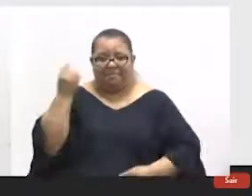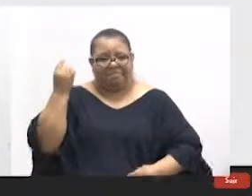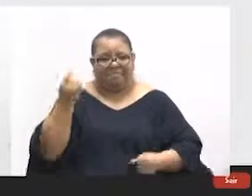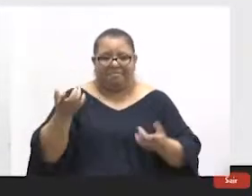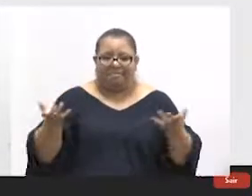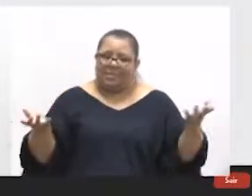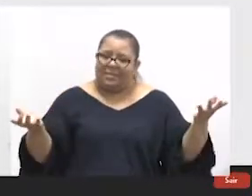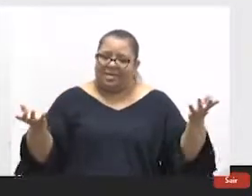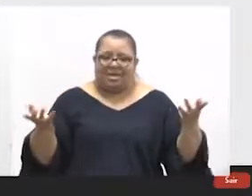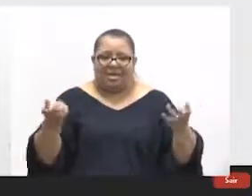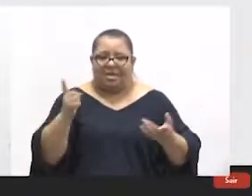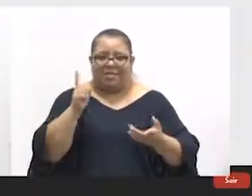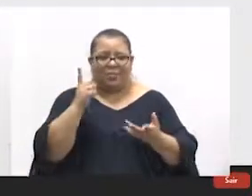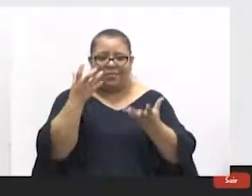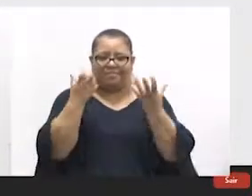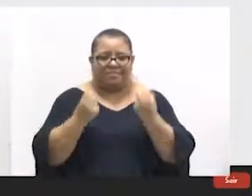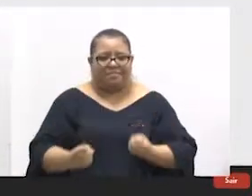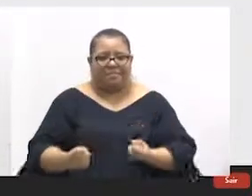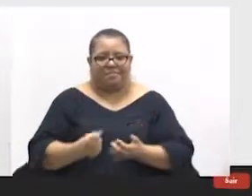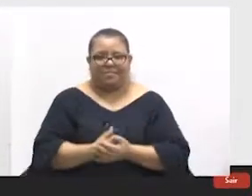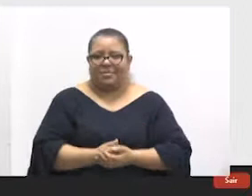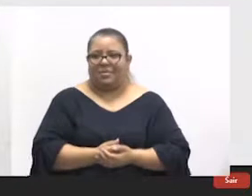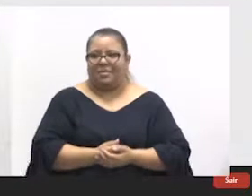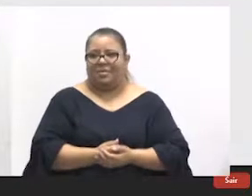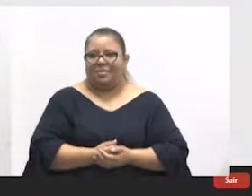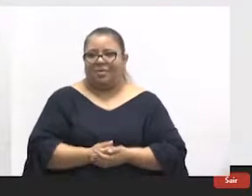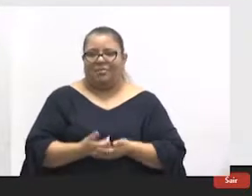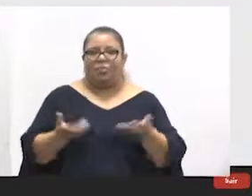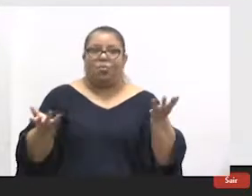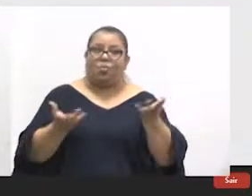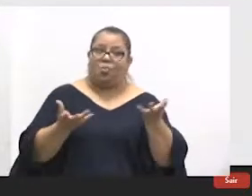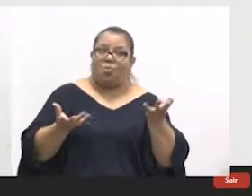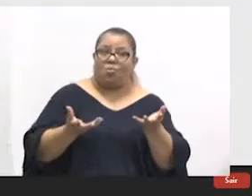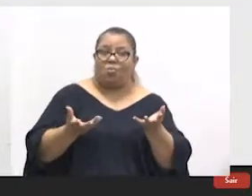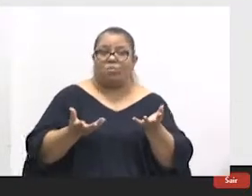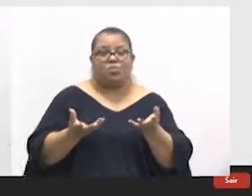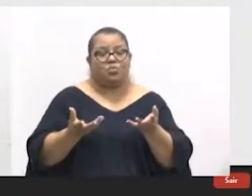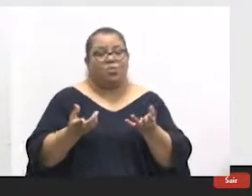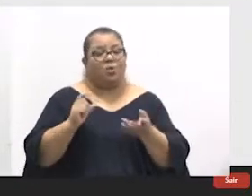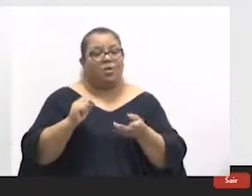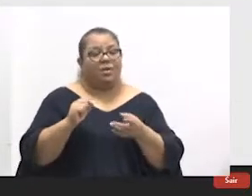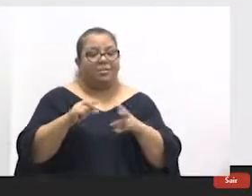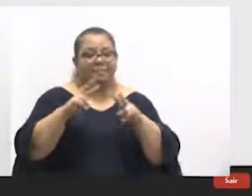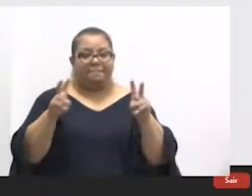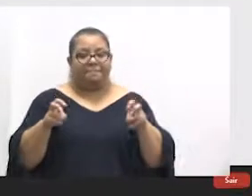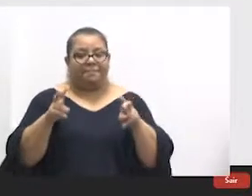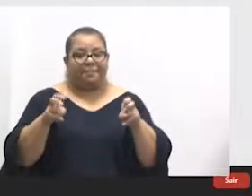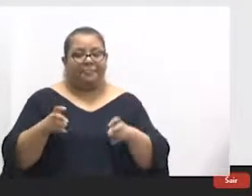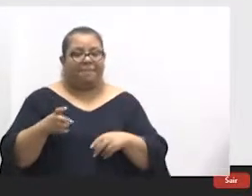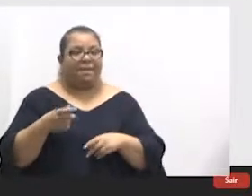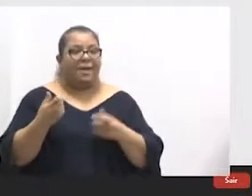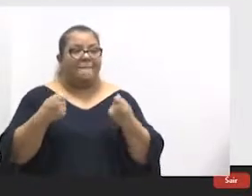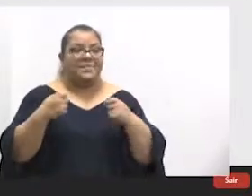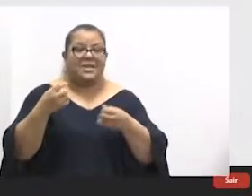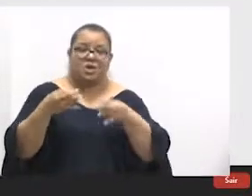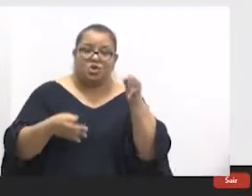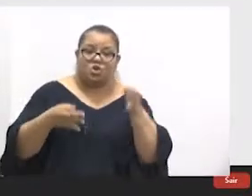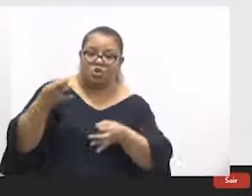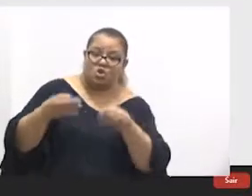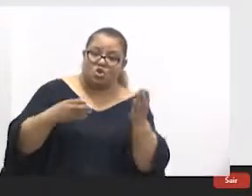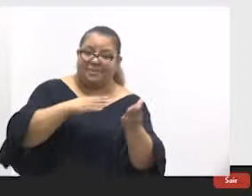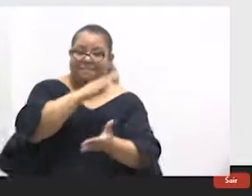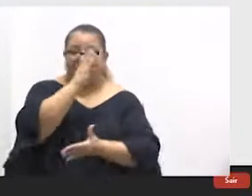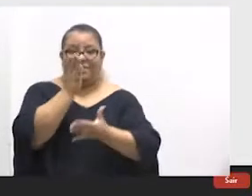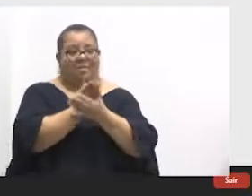inaceitável, né? E aí entra o quê? Entra a judicialização, num